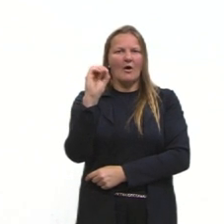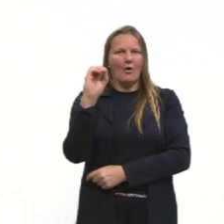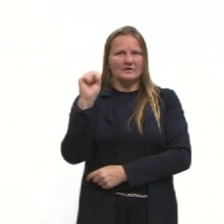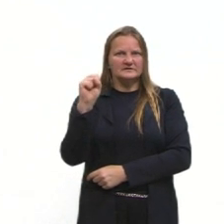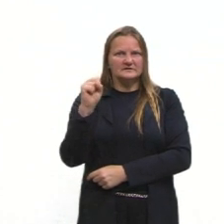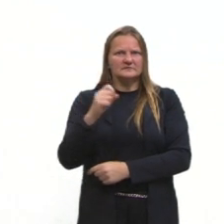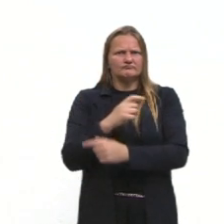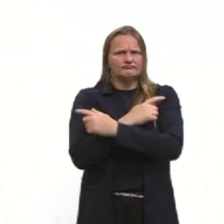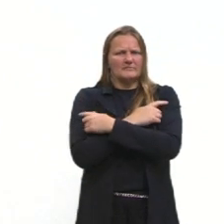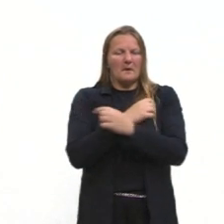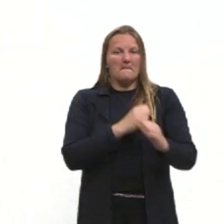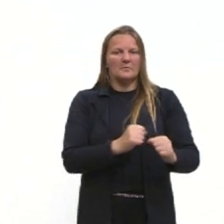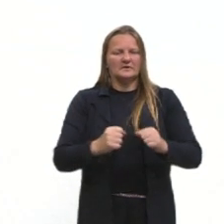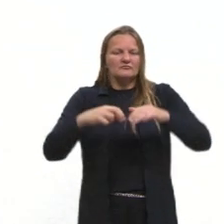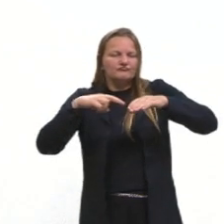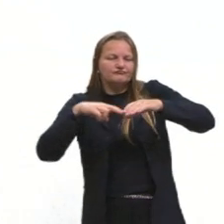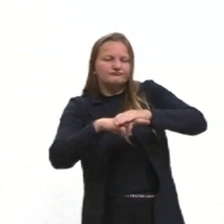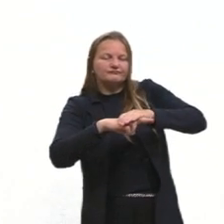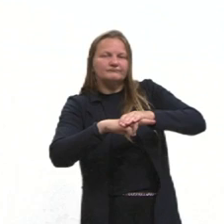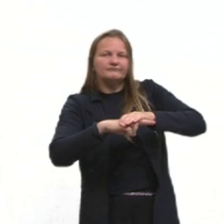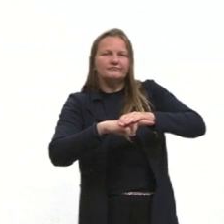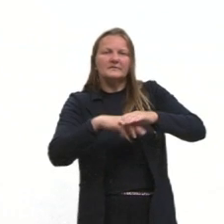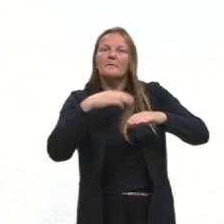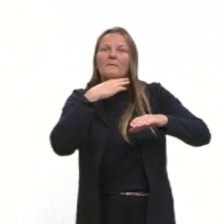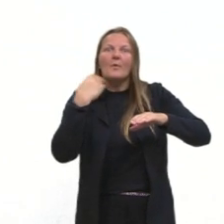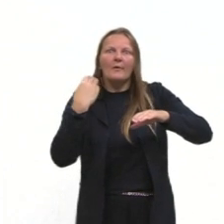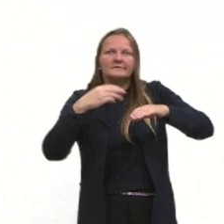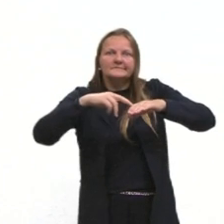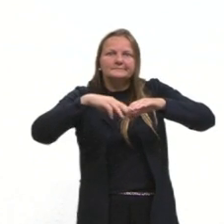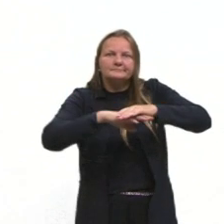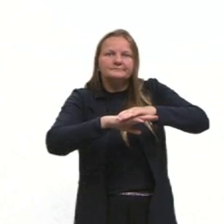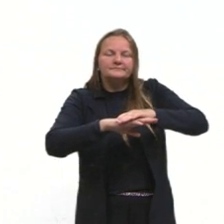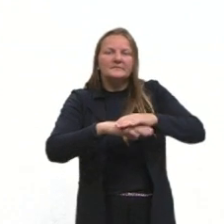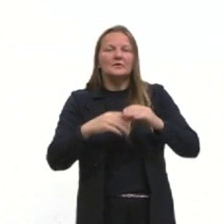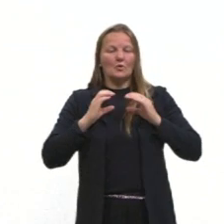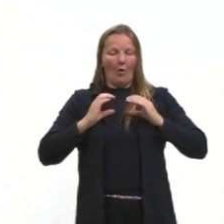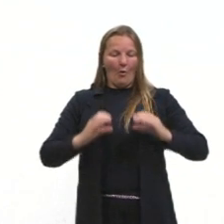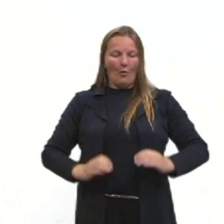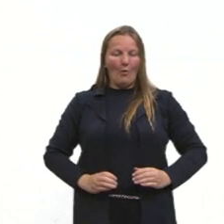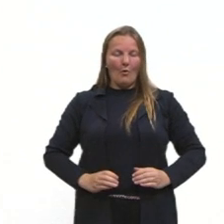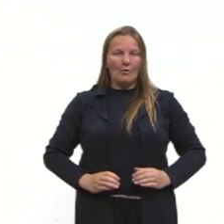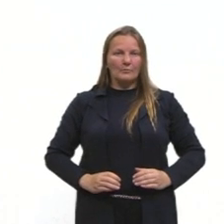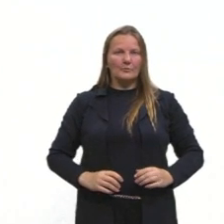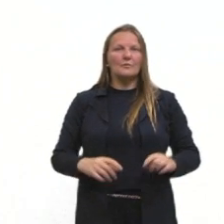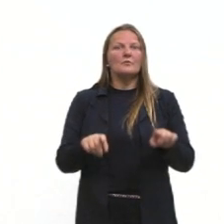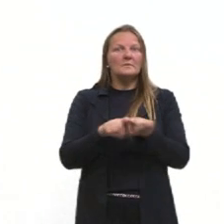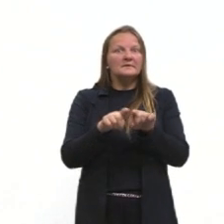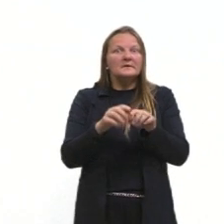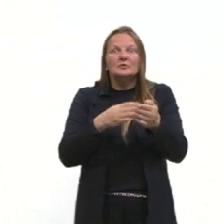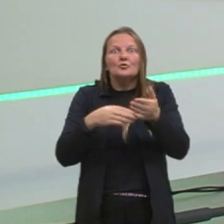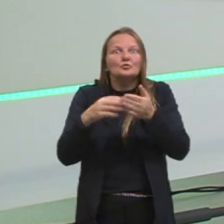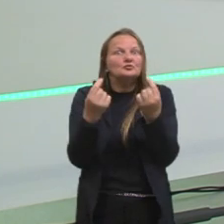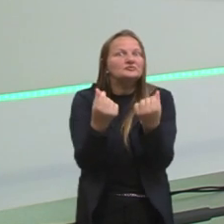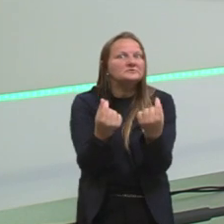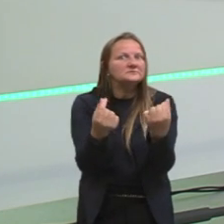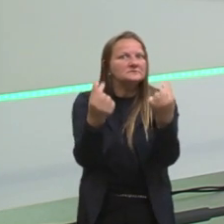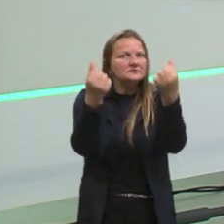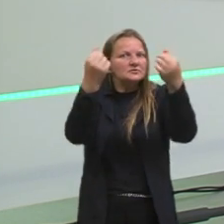sepultamento, e que guardava não só o corpo do faraó, mas também as suas riquezas.